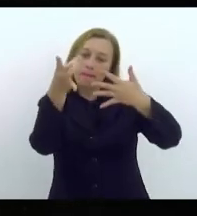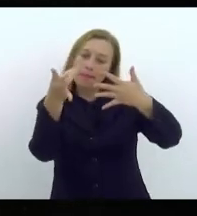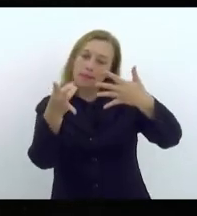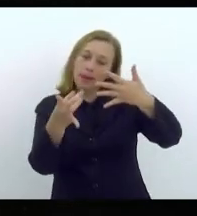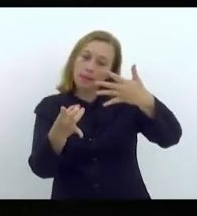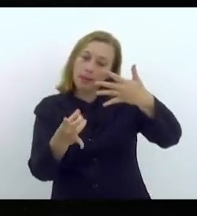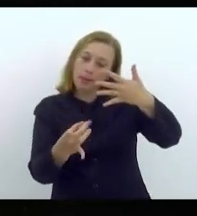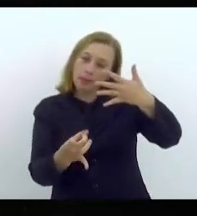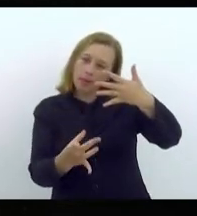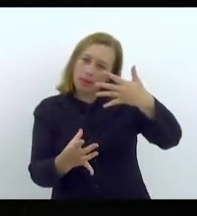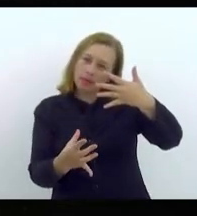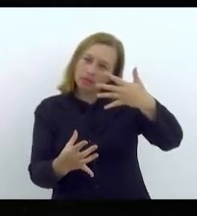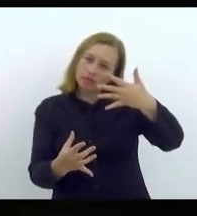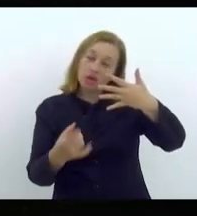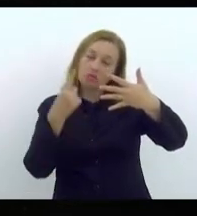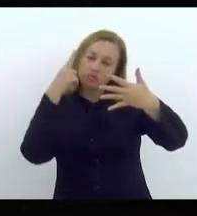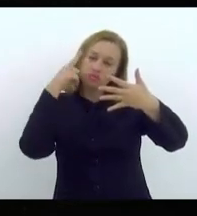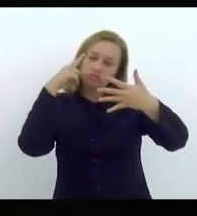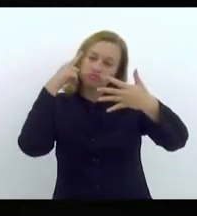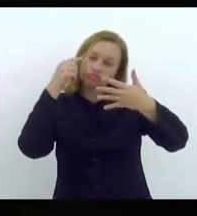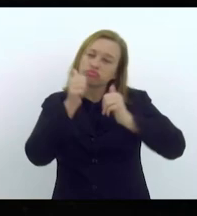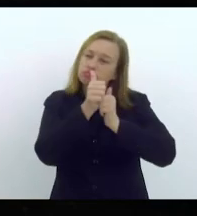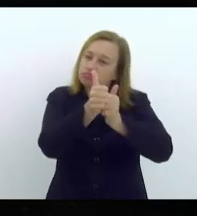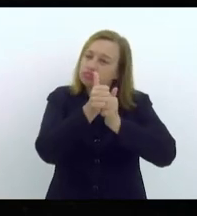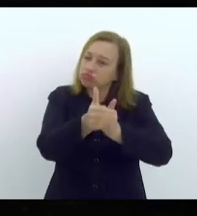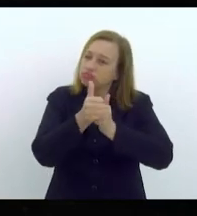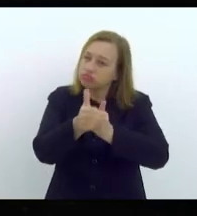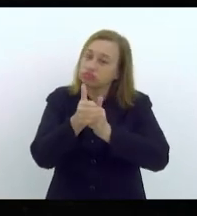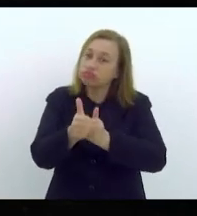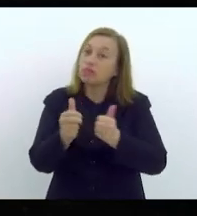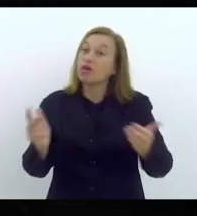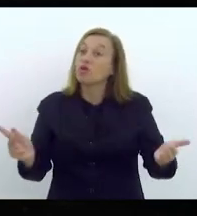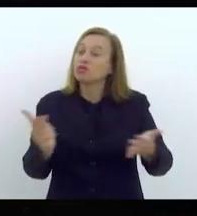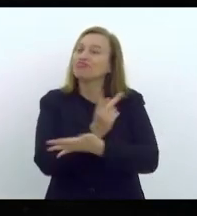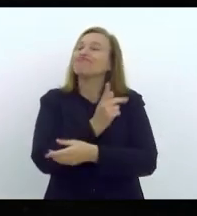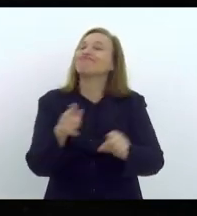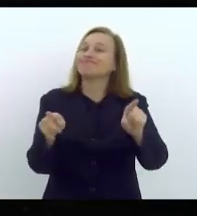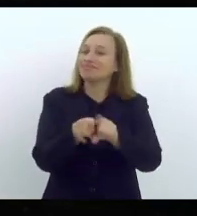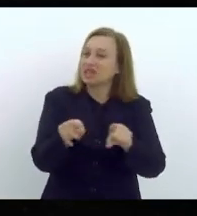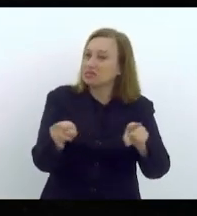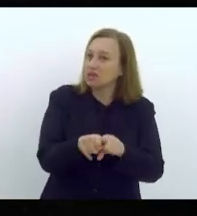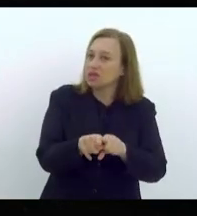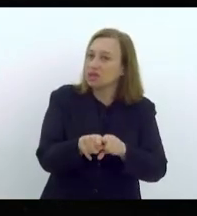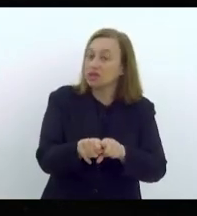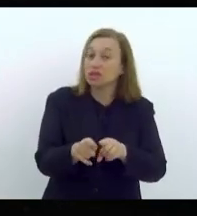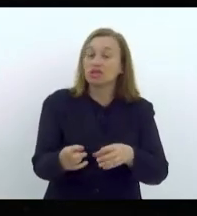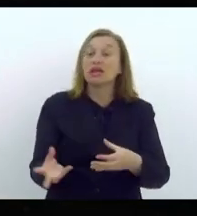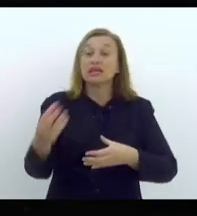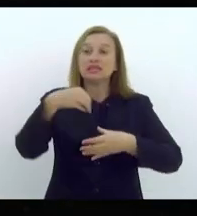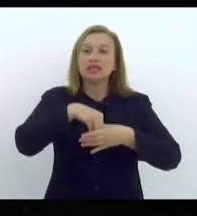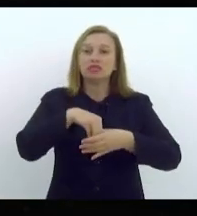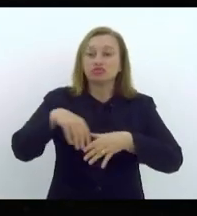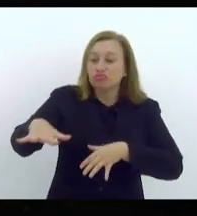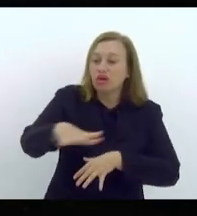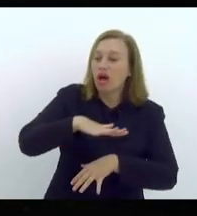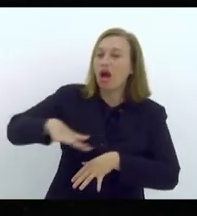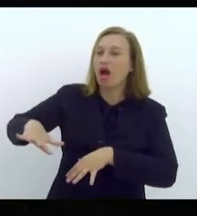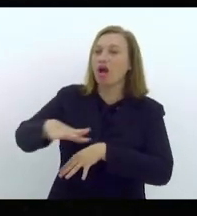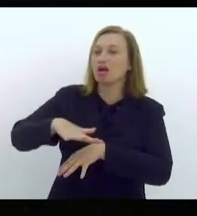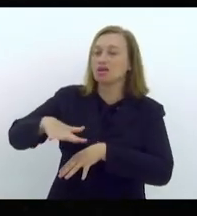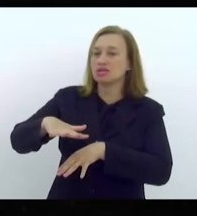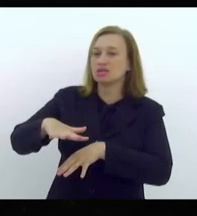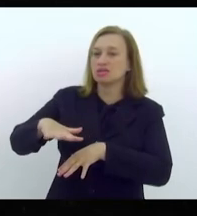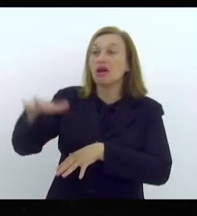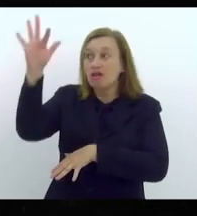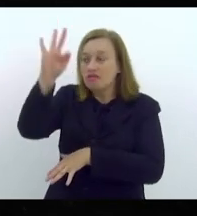questões que a gente vem acompanhando acontecer também em âmbito federal. O governo do